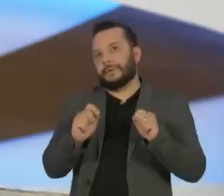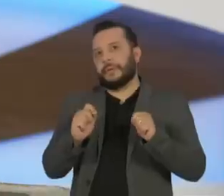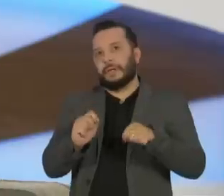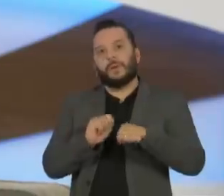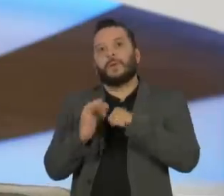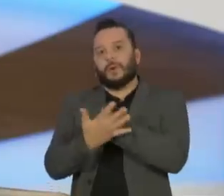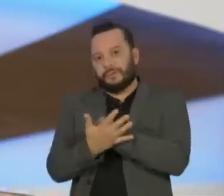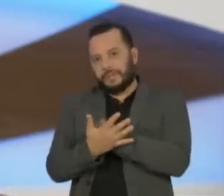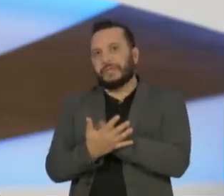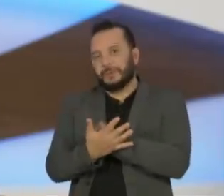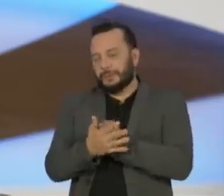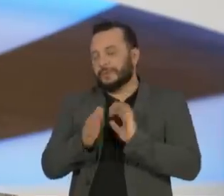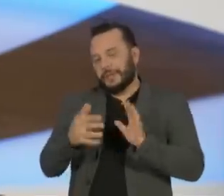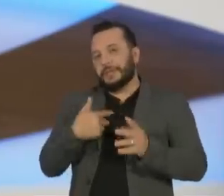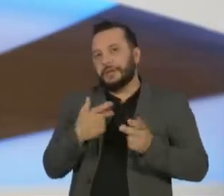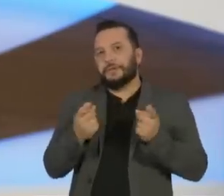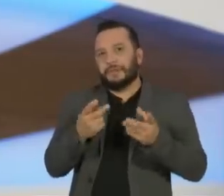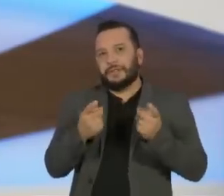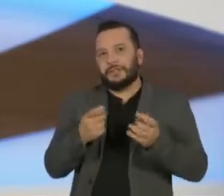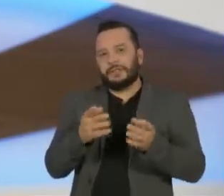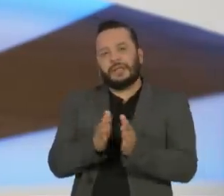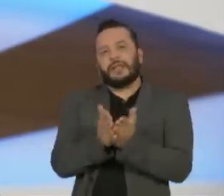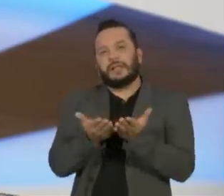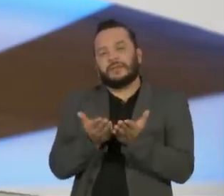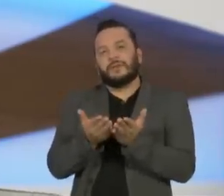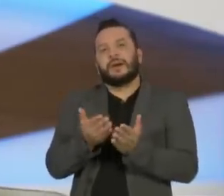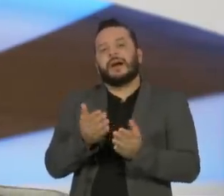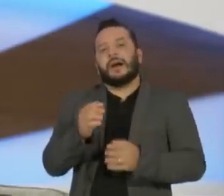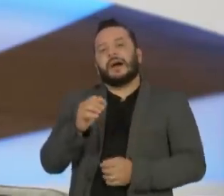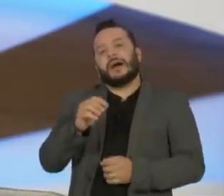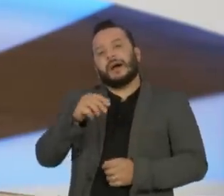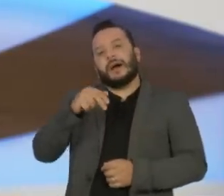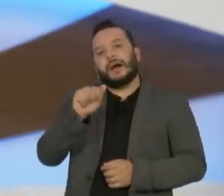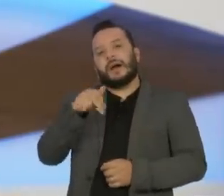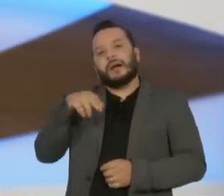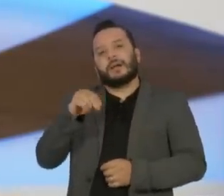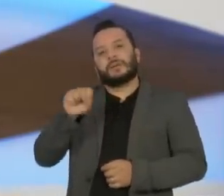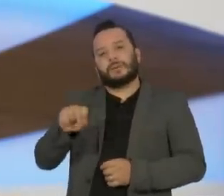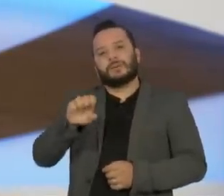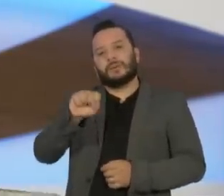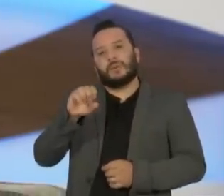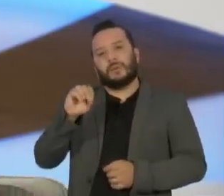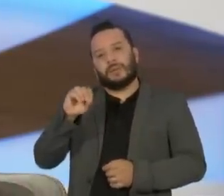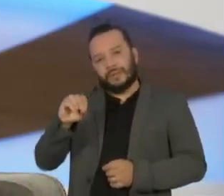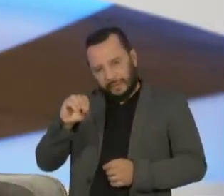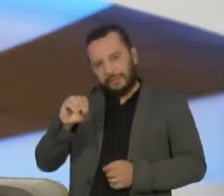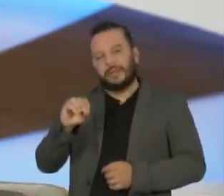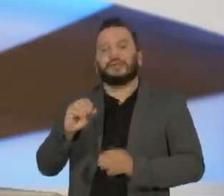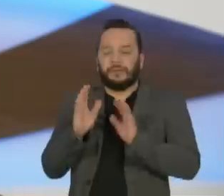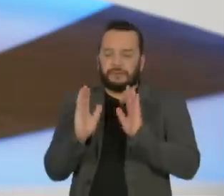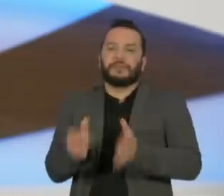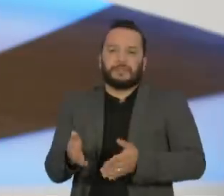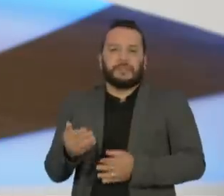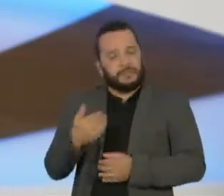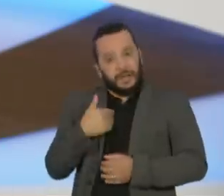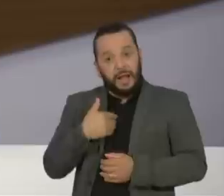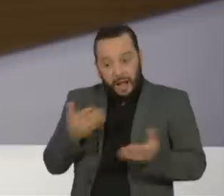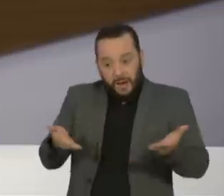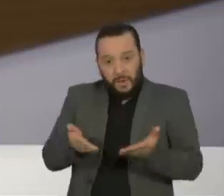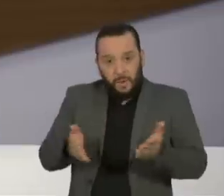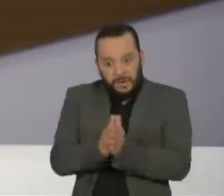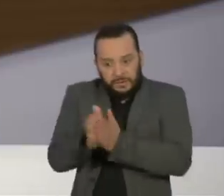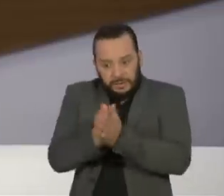vendi bastante. O livro dos anos 80 vendeu bastante. A gente estava com um sobressalto em relação à expectativa desse livro agora.